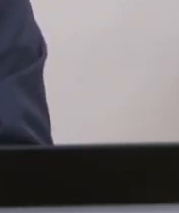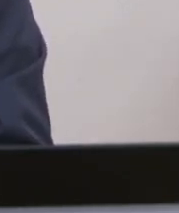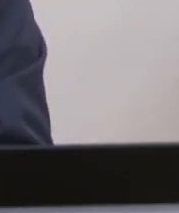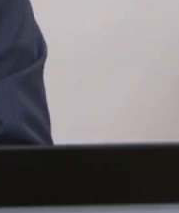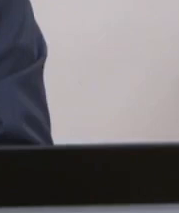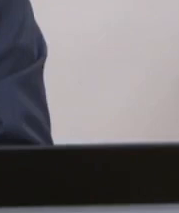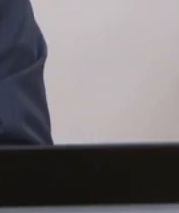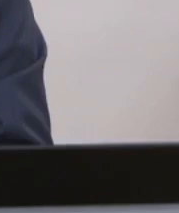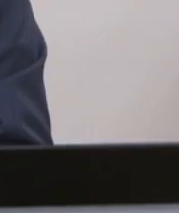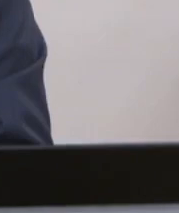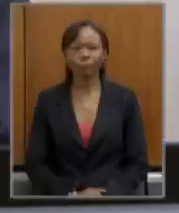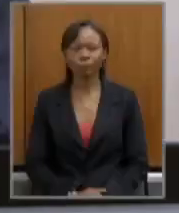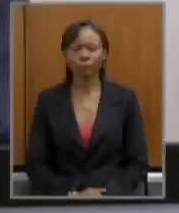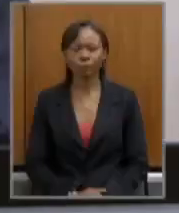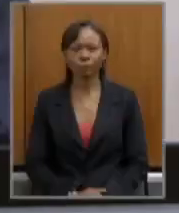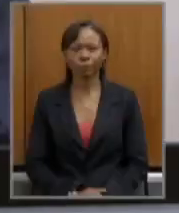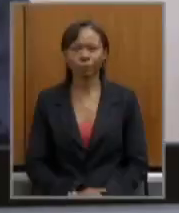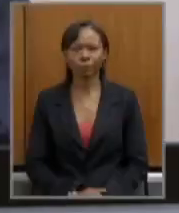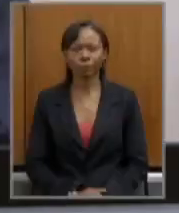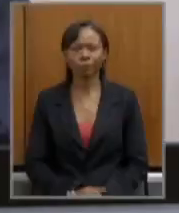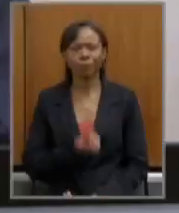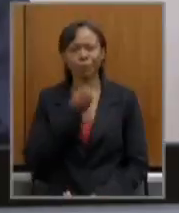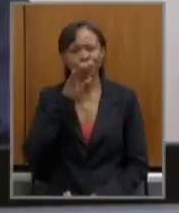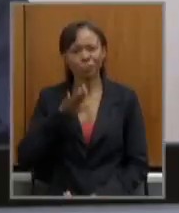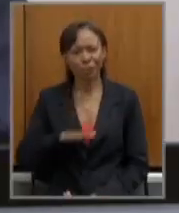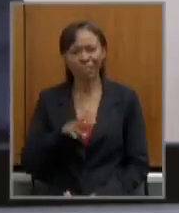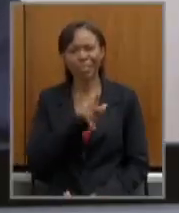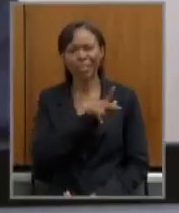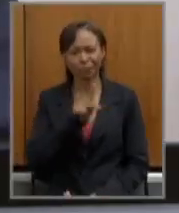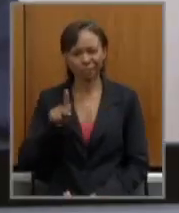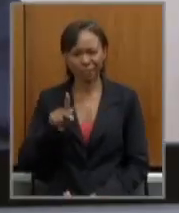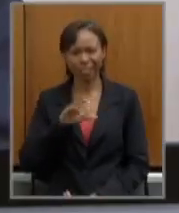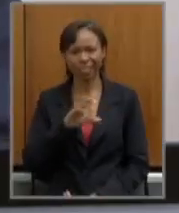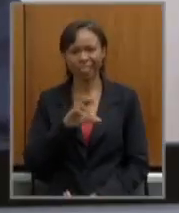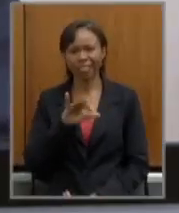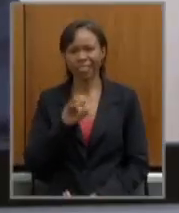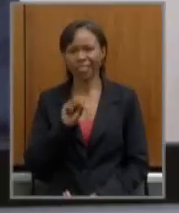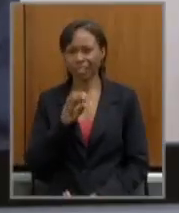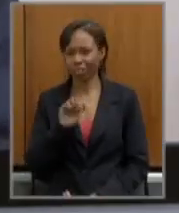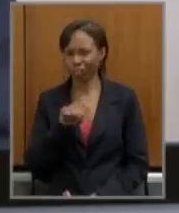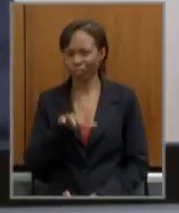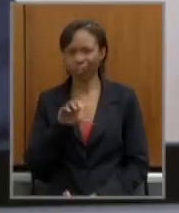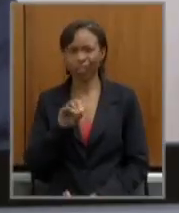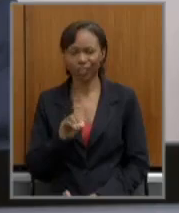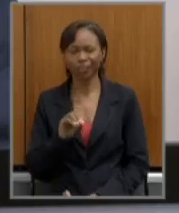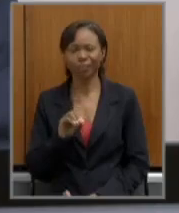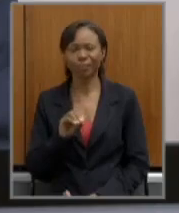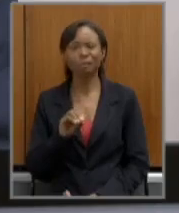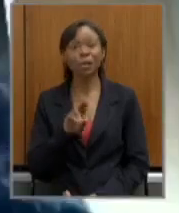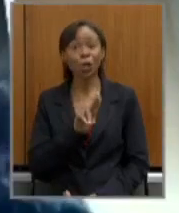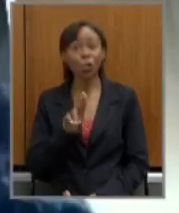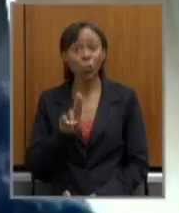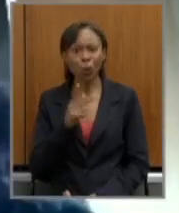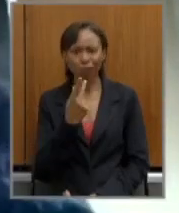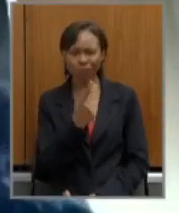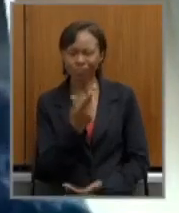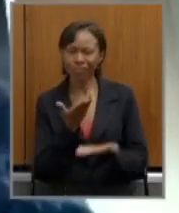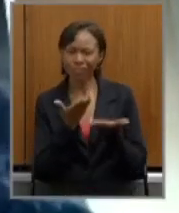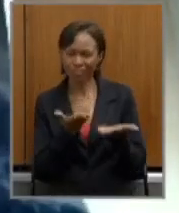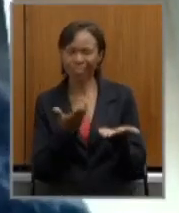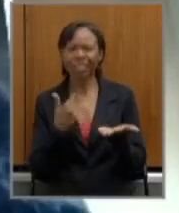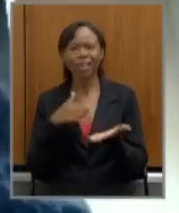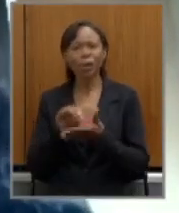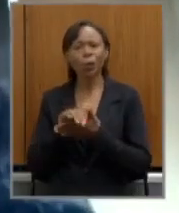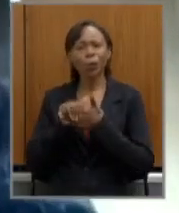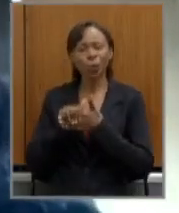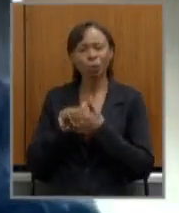boa tarde presidente cristiano em nome em nome do senhor cumprimento os